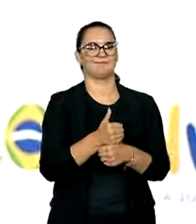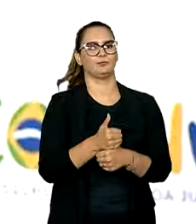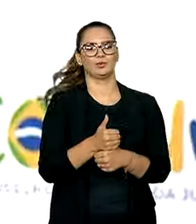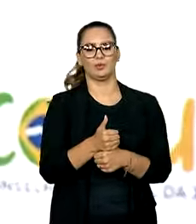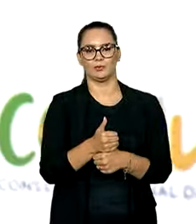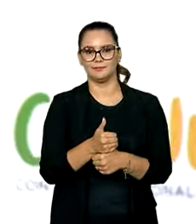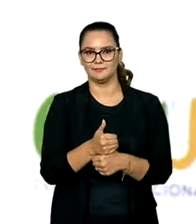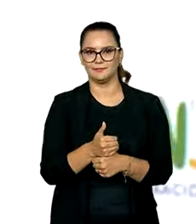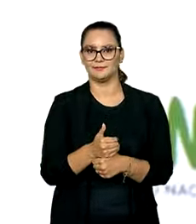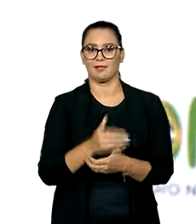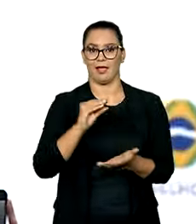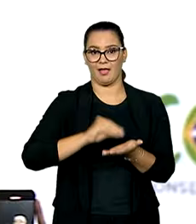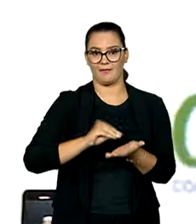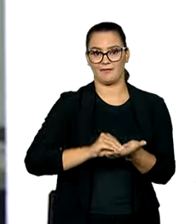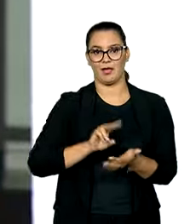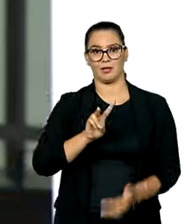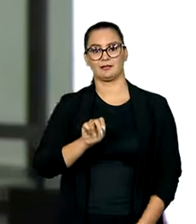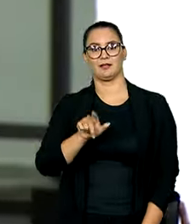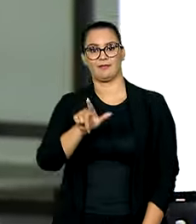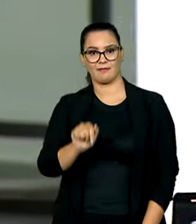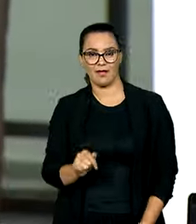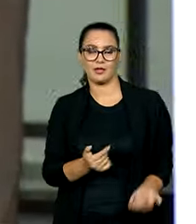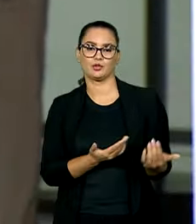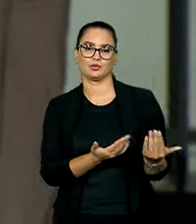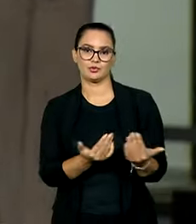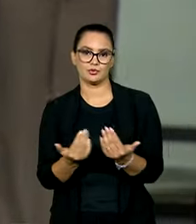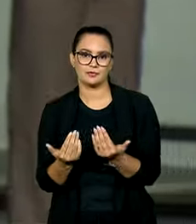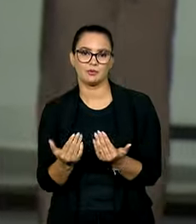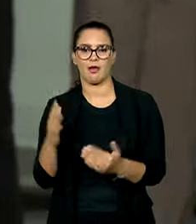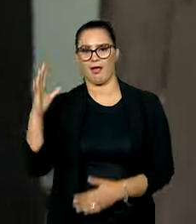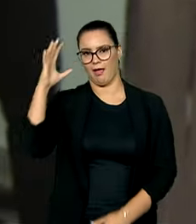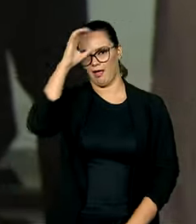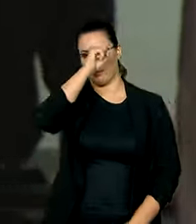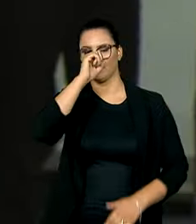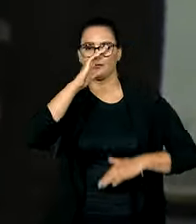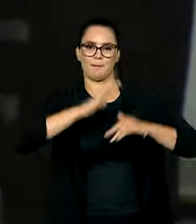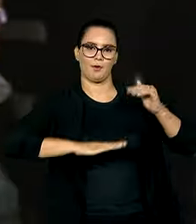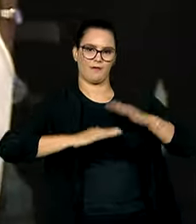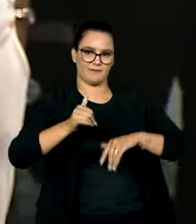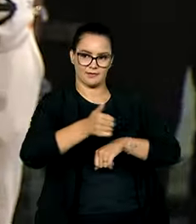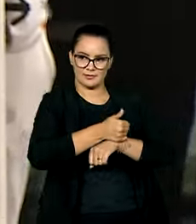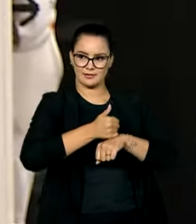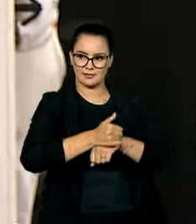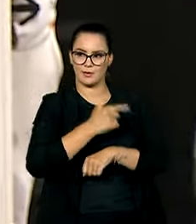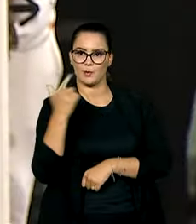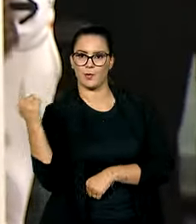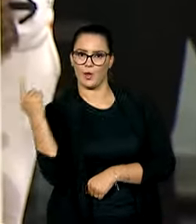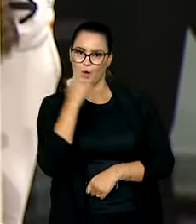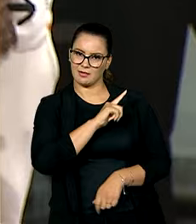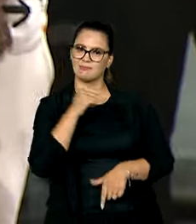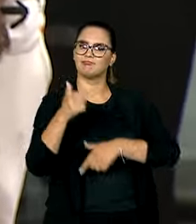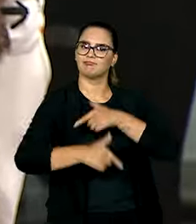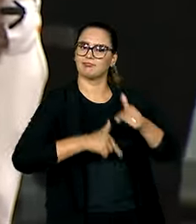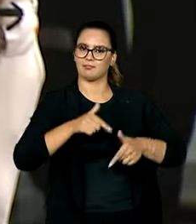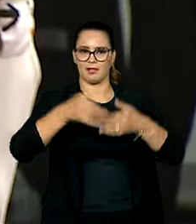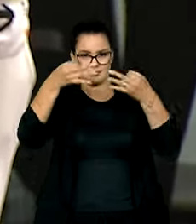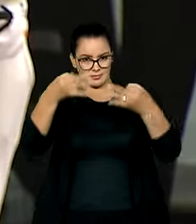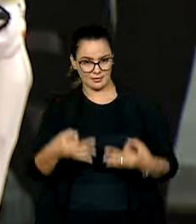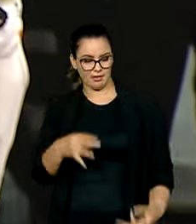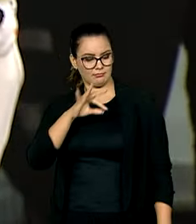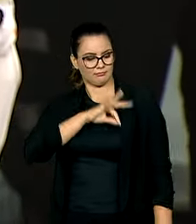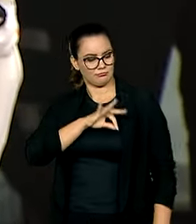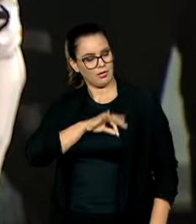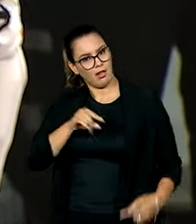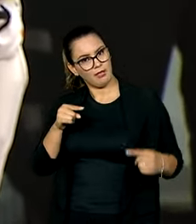ausência de vaga para a juventude aprender uma profissão e ter emprego digno e um salário justo.